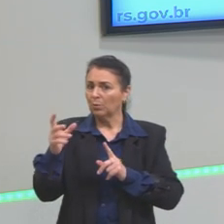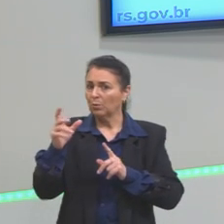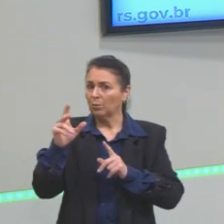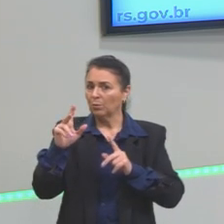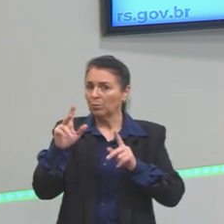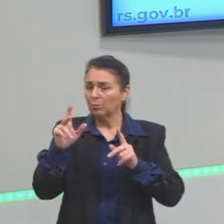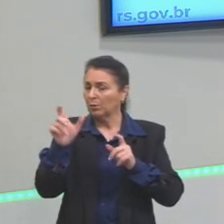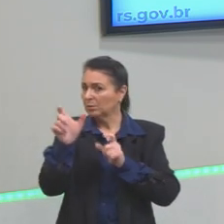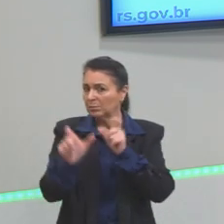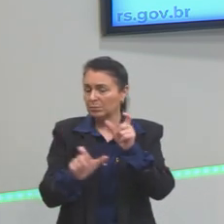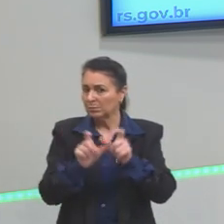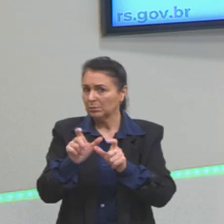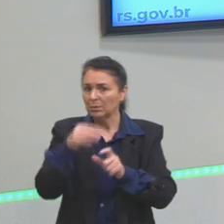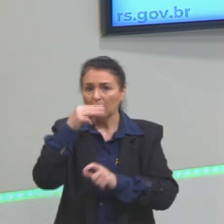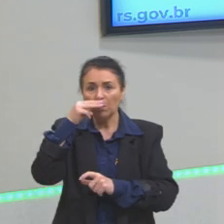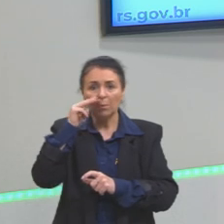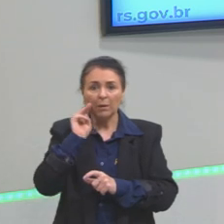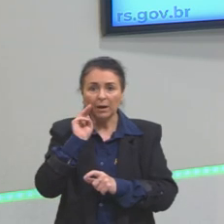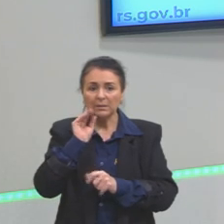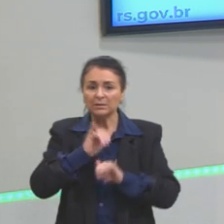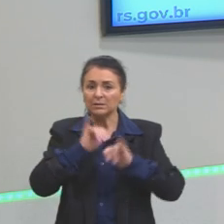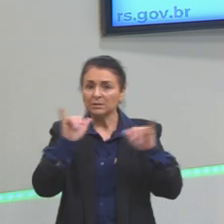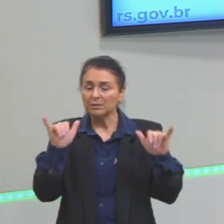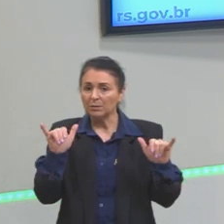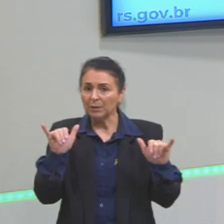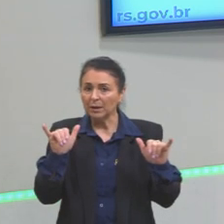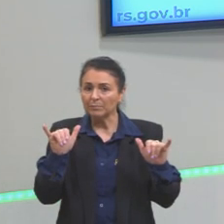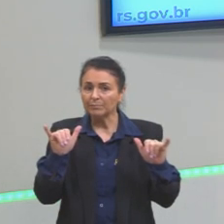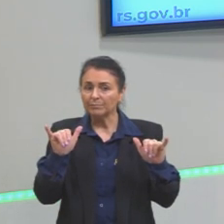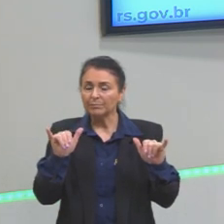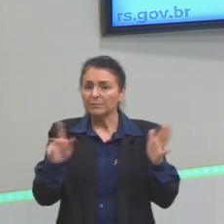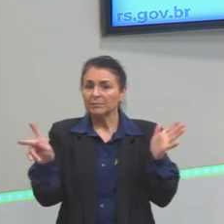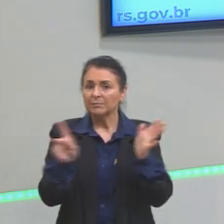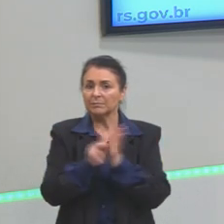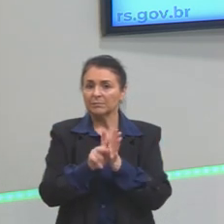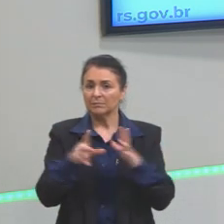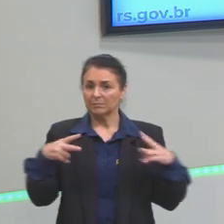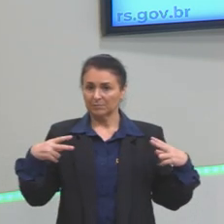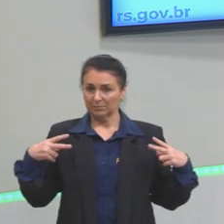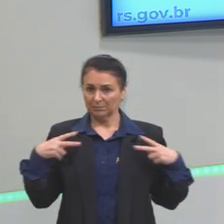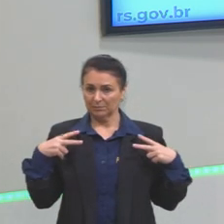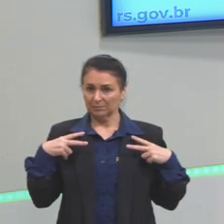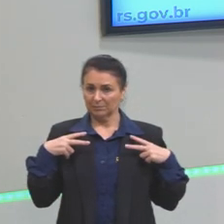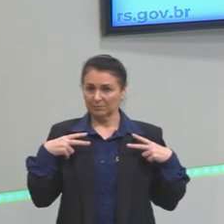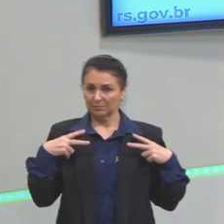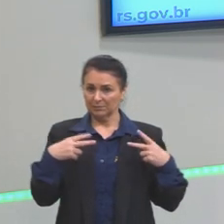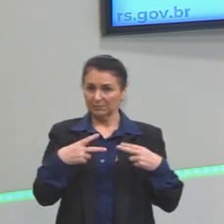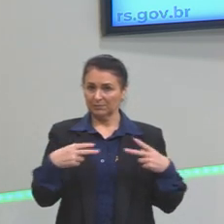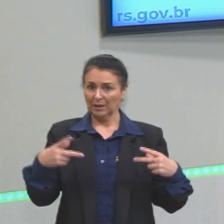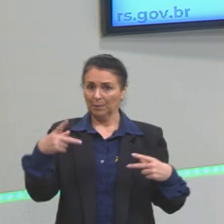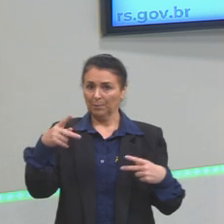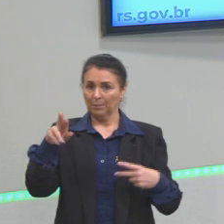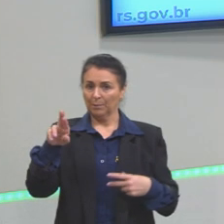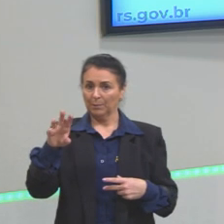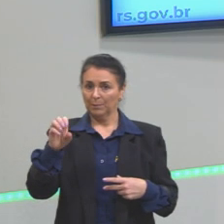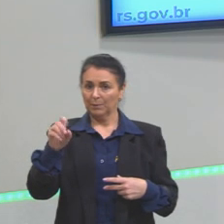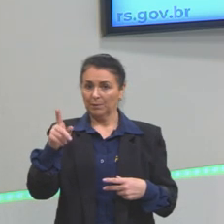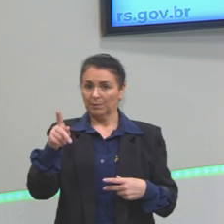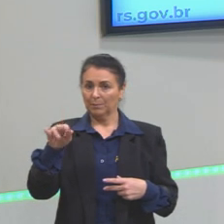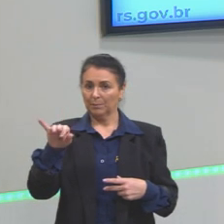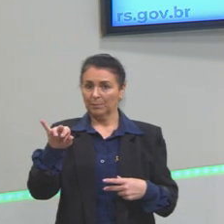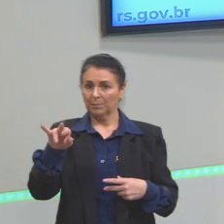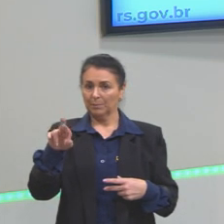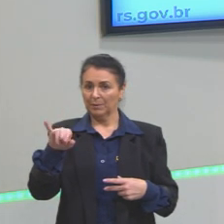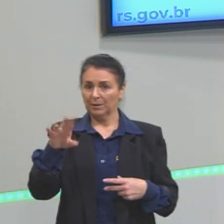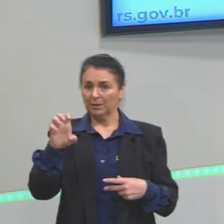Karl Marx, é a propriedade privada. O Marx defende que a propriedade privada, ou